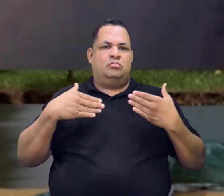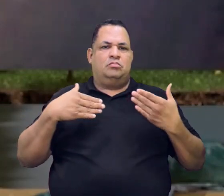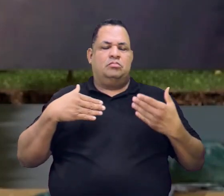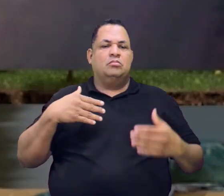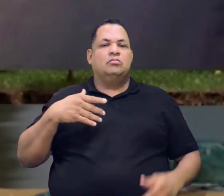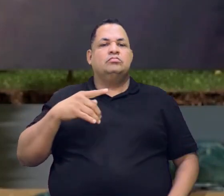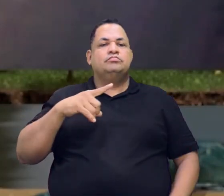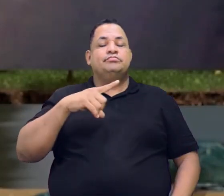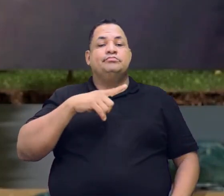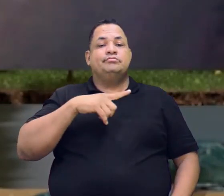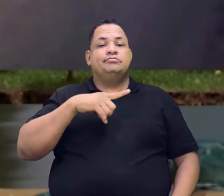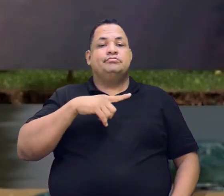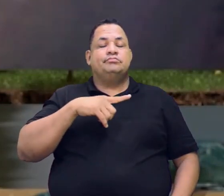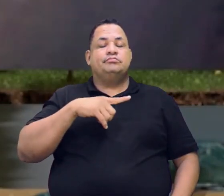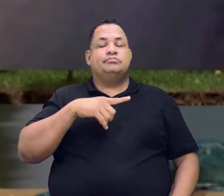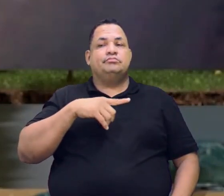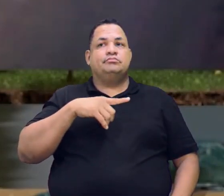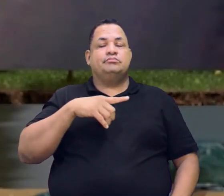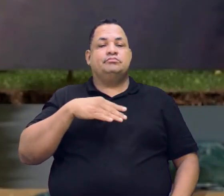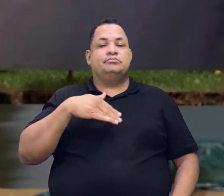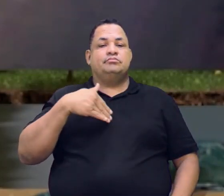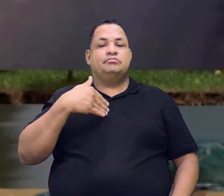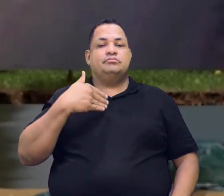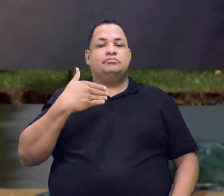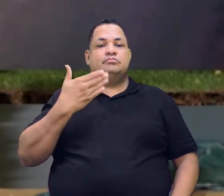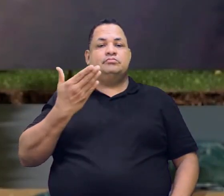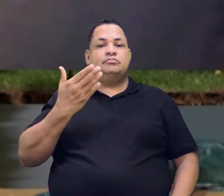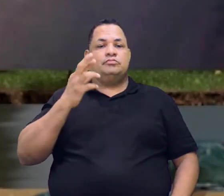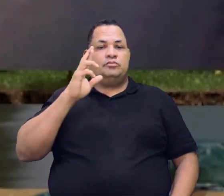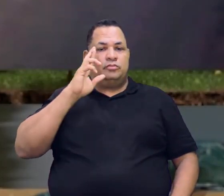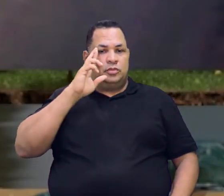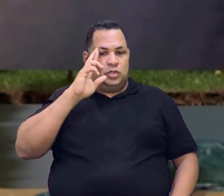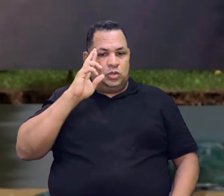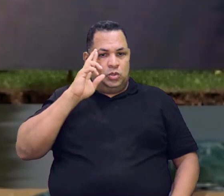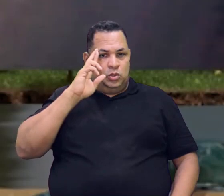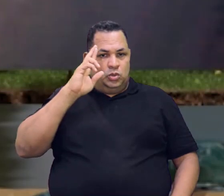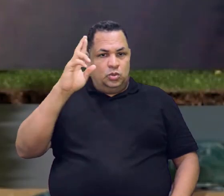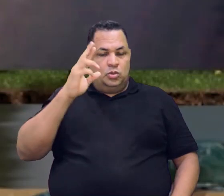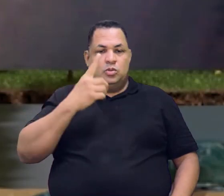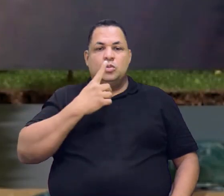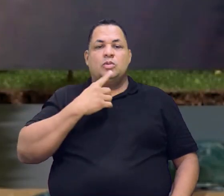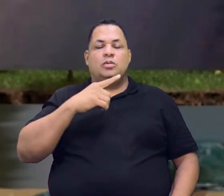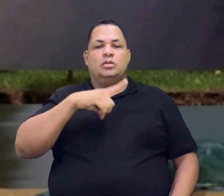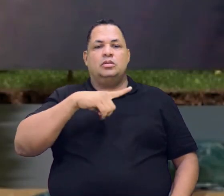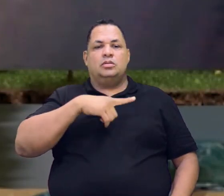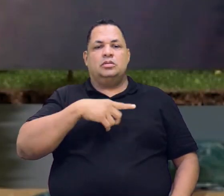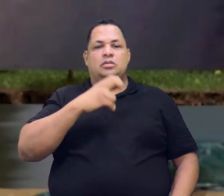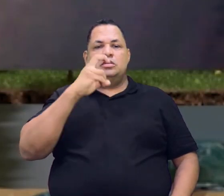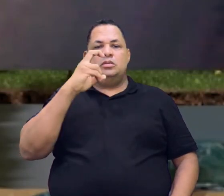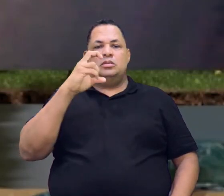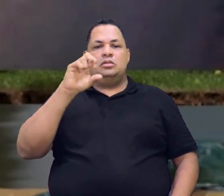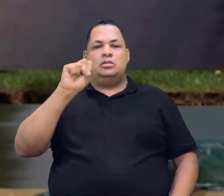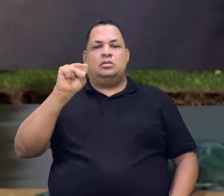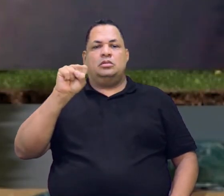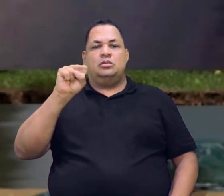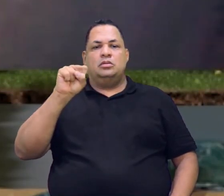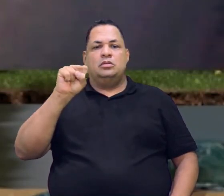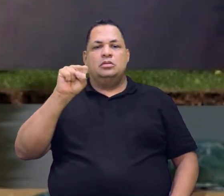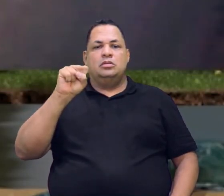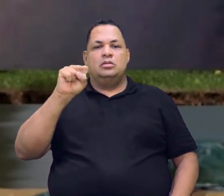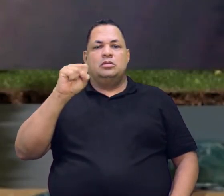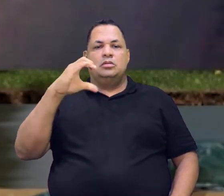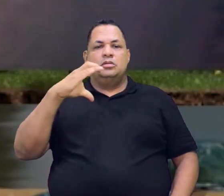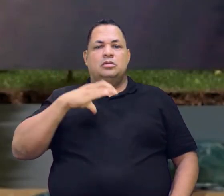o Comando Vermelho tem 58 cidades